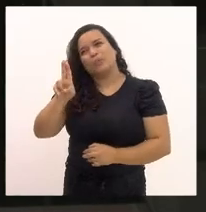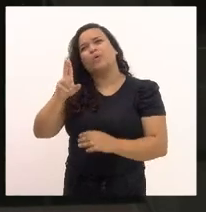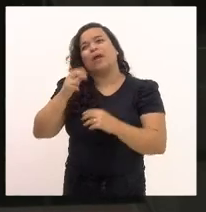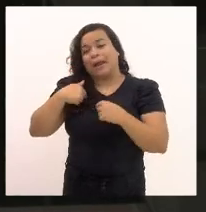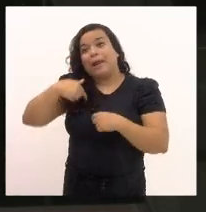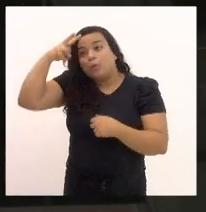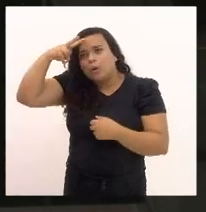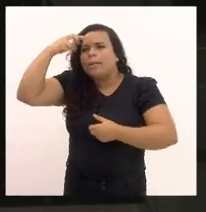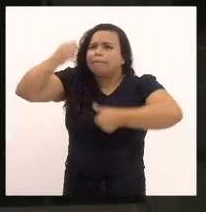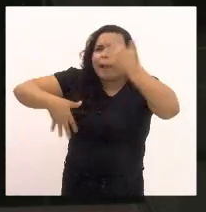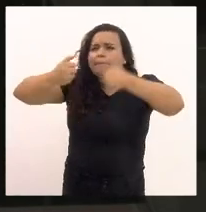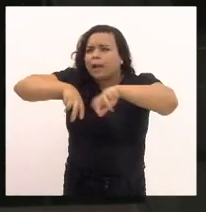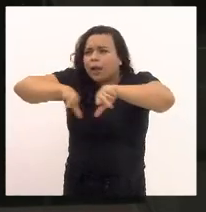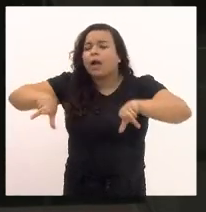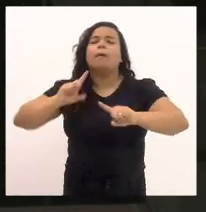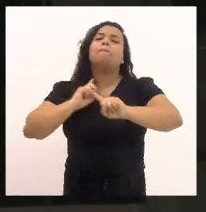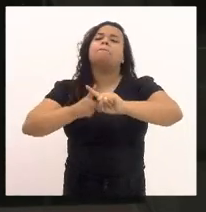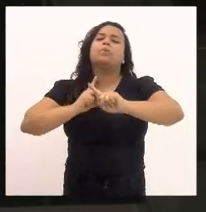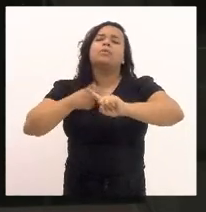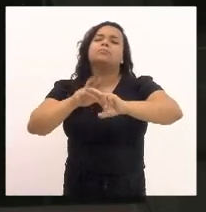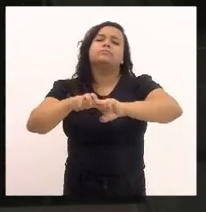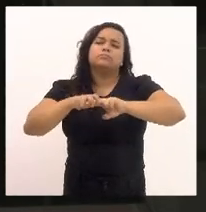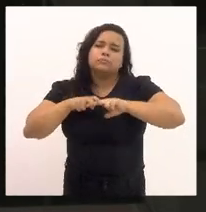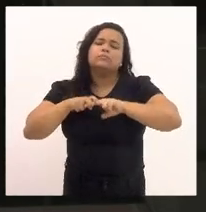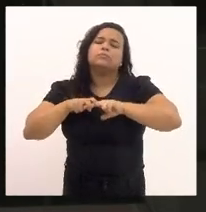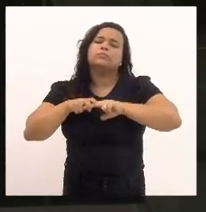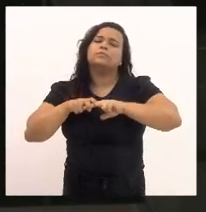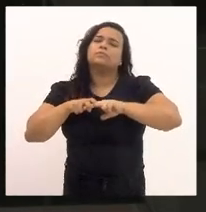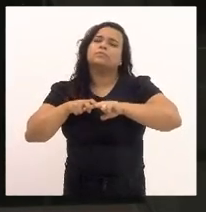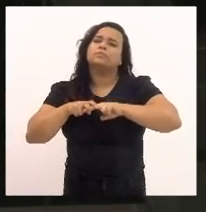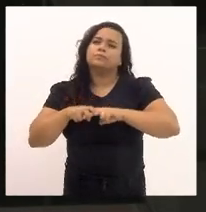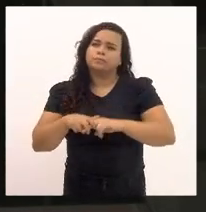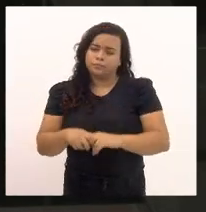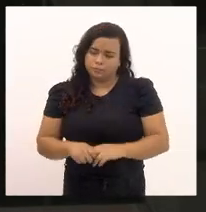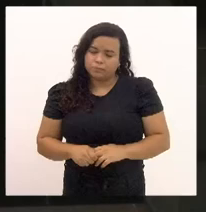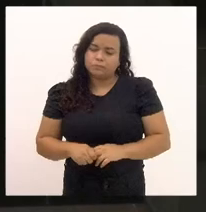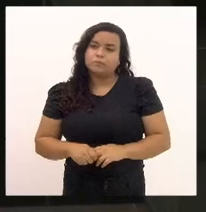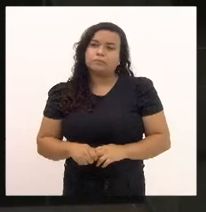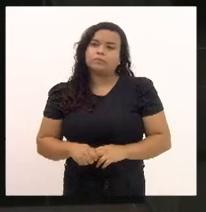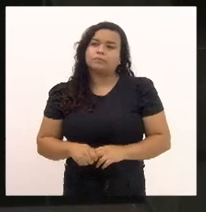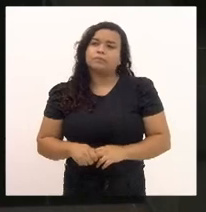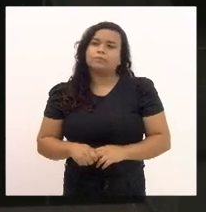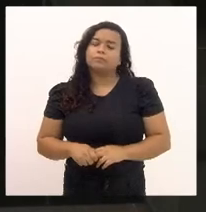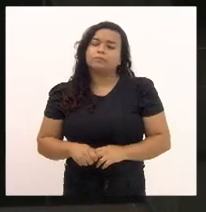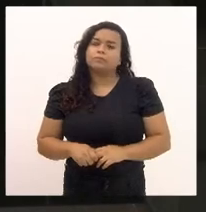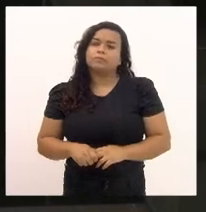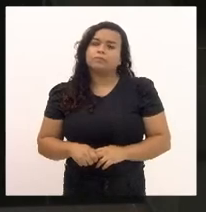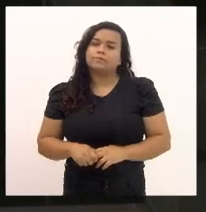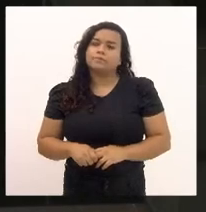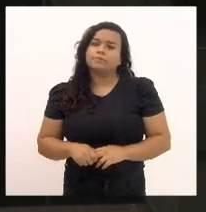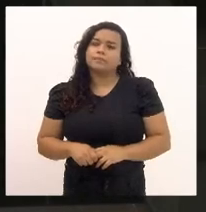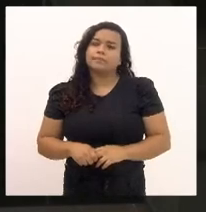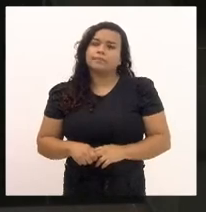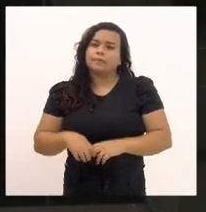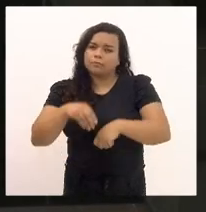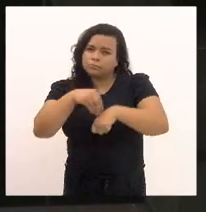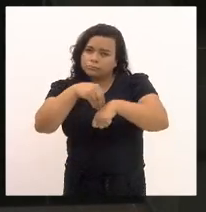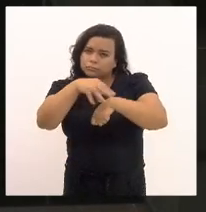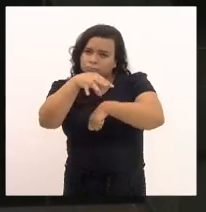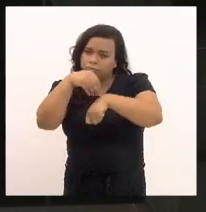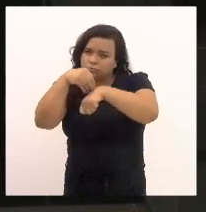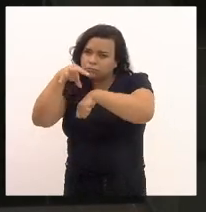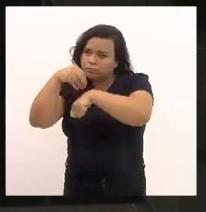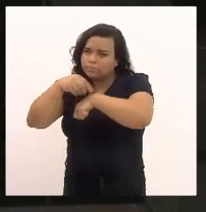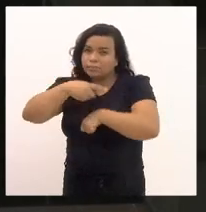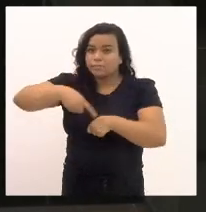levantando essas questões, exatamente para dar o entendimento